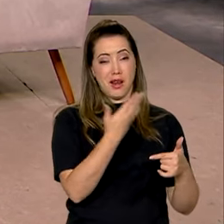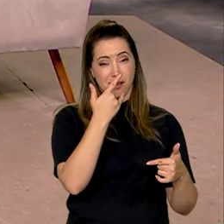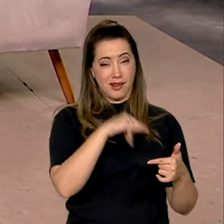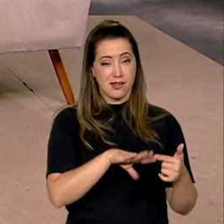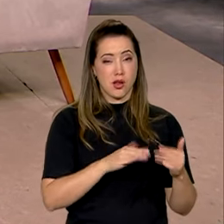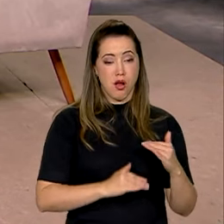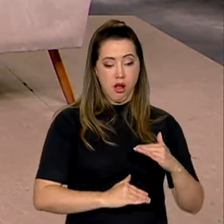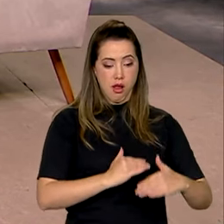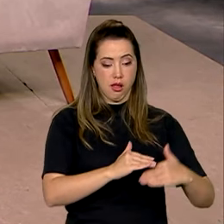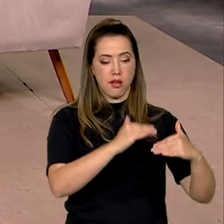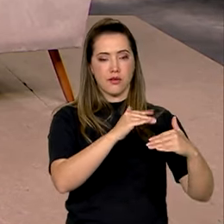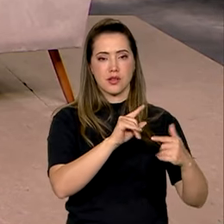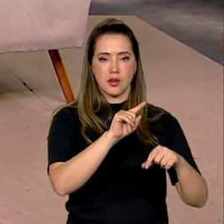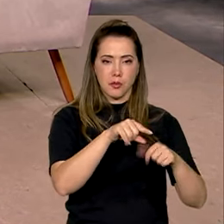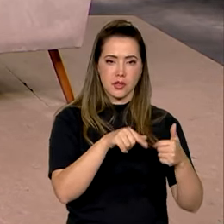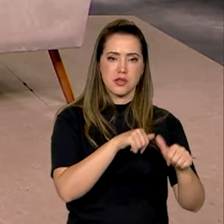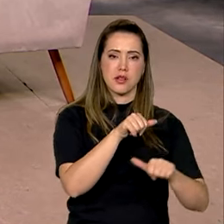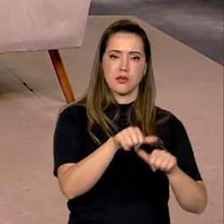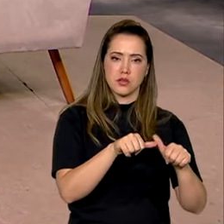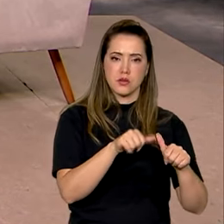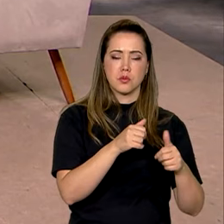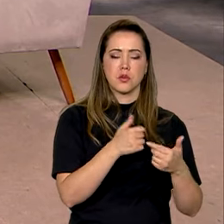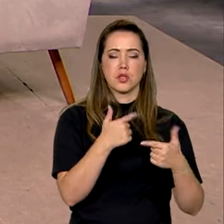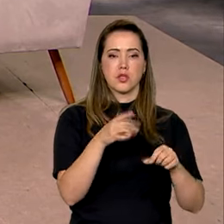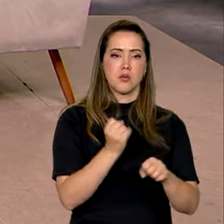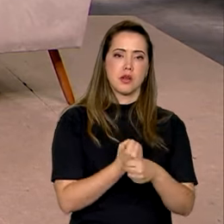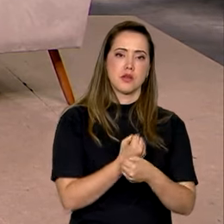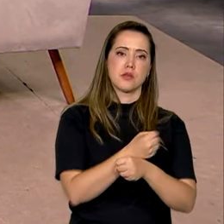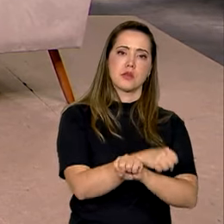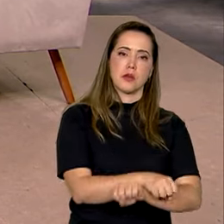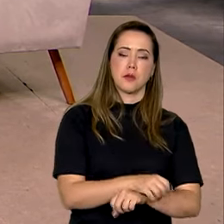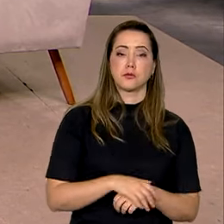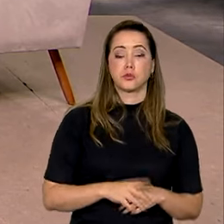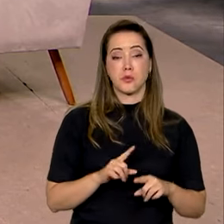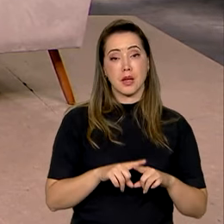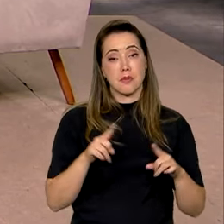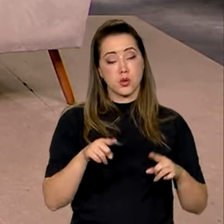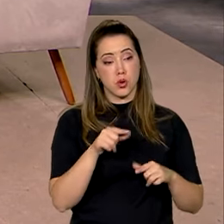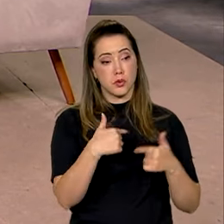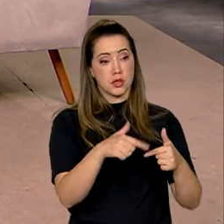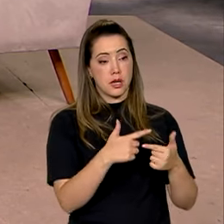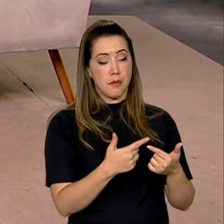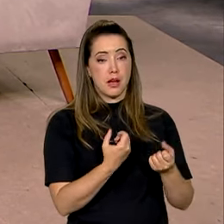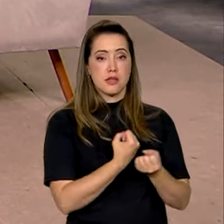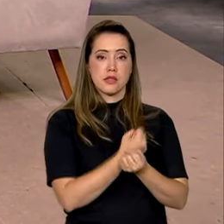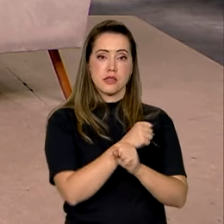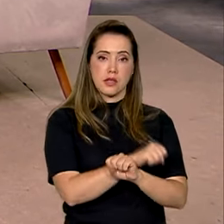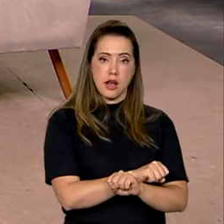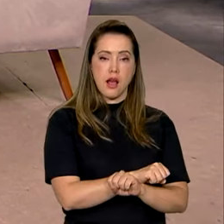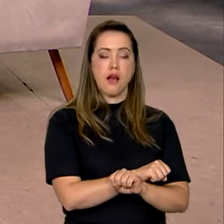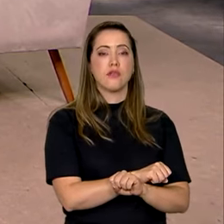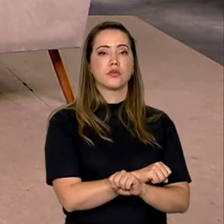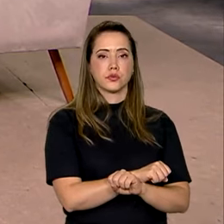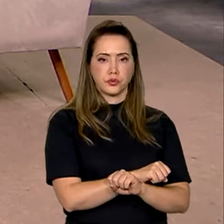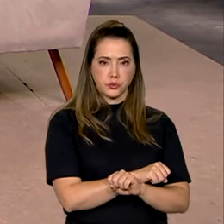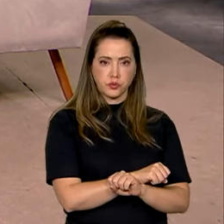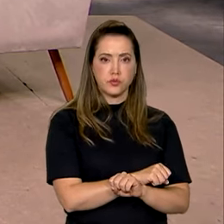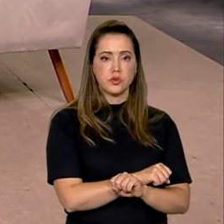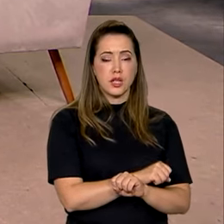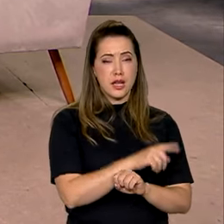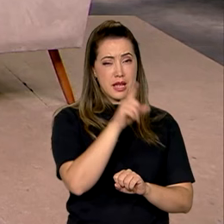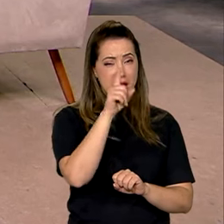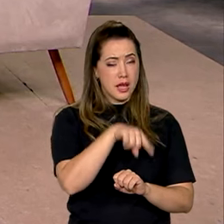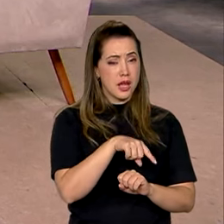majoritário do trabalho escravo no Brasil. Mas como o trabalho escravo é uma violação de direitos humanos muito peculiar, específica e